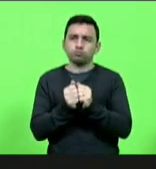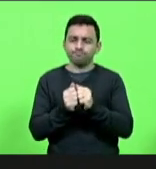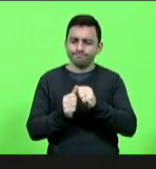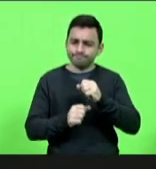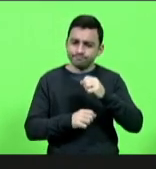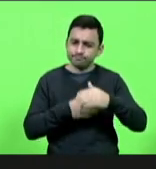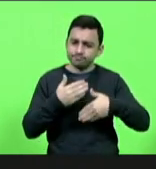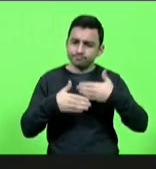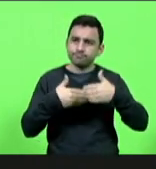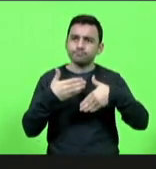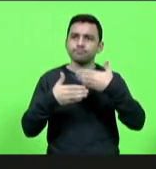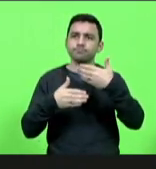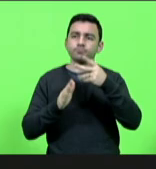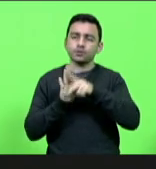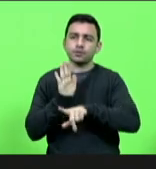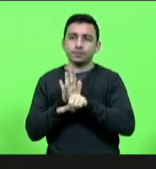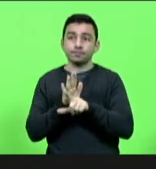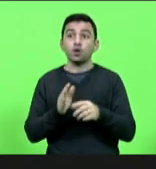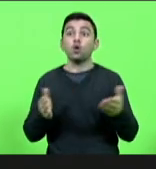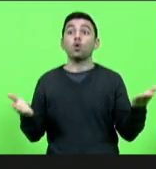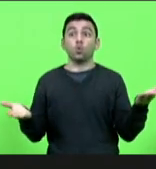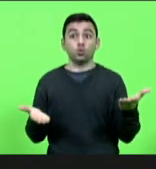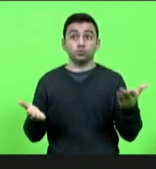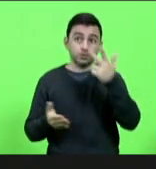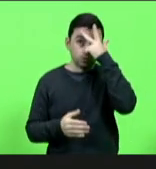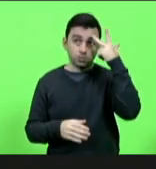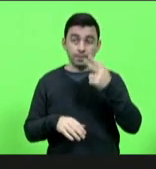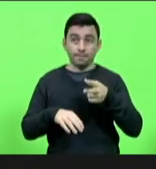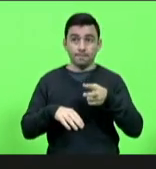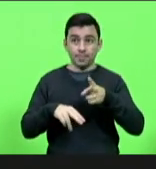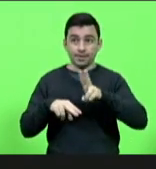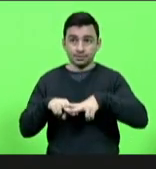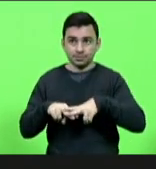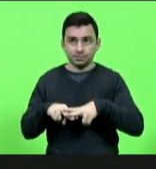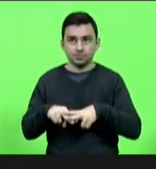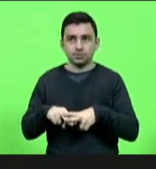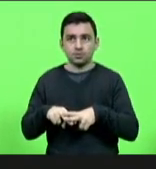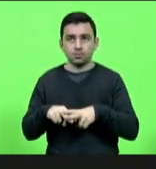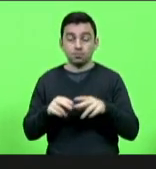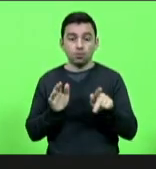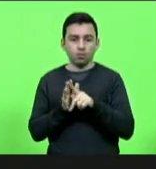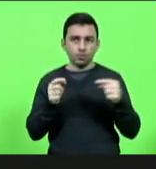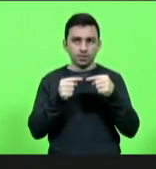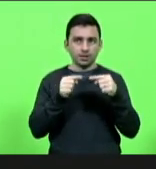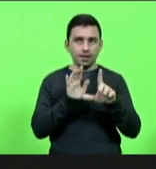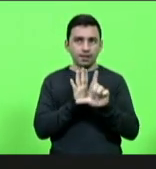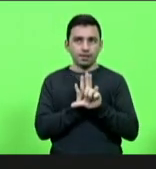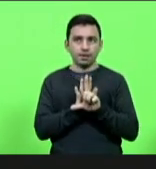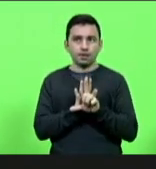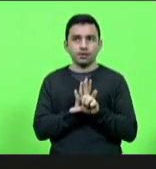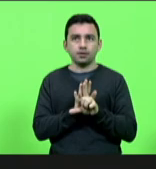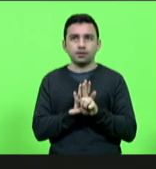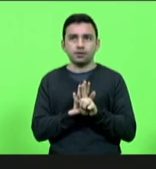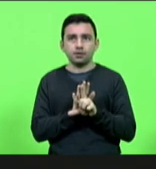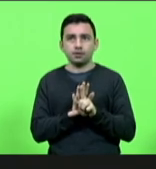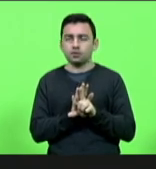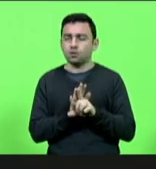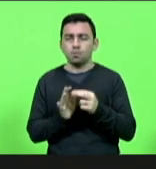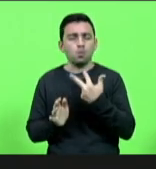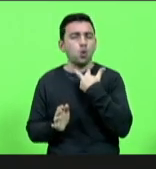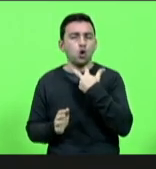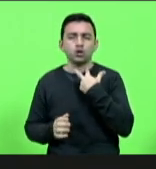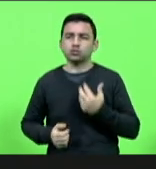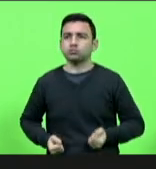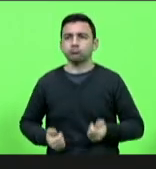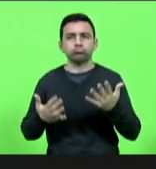hoje o preso pela lei que aprovamos não era mais para onerar o Estado